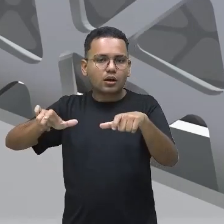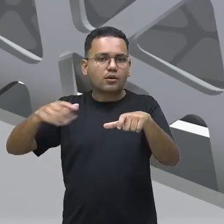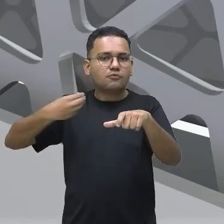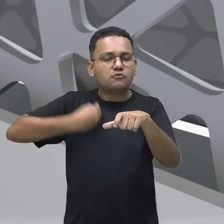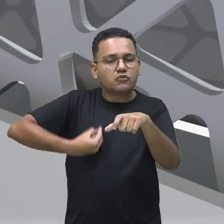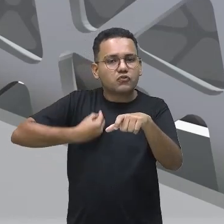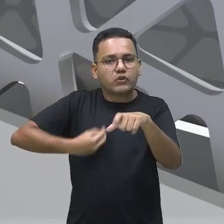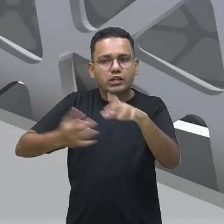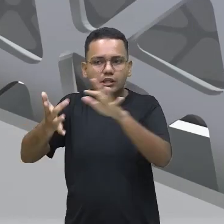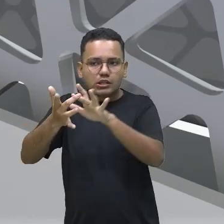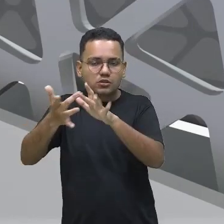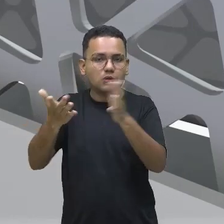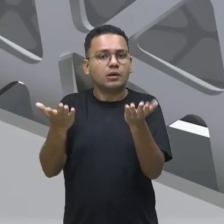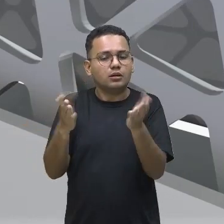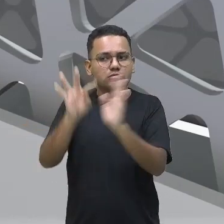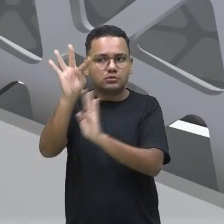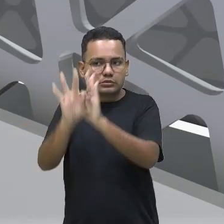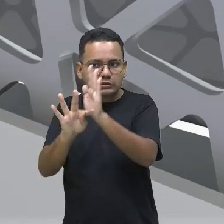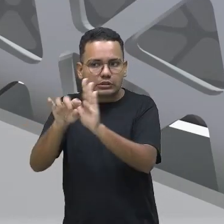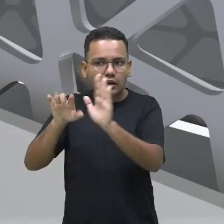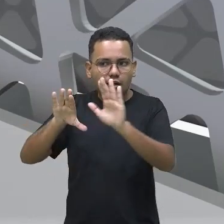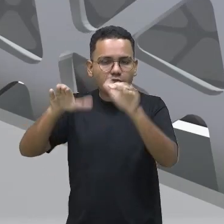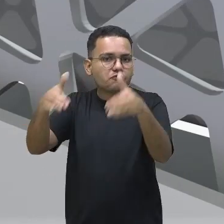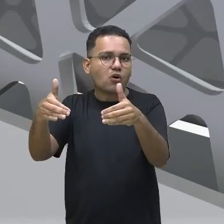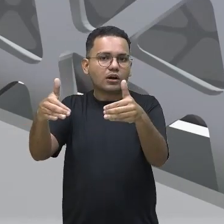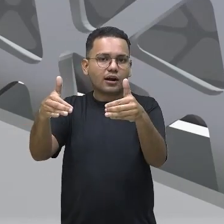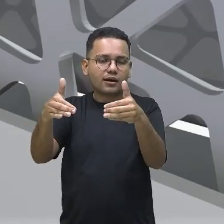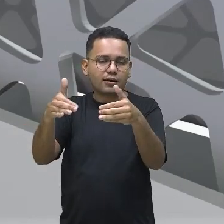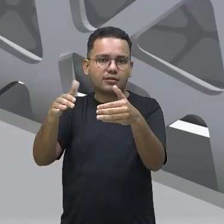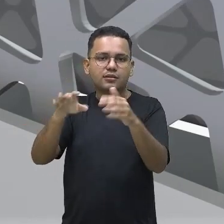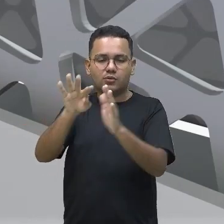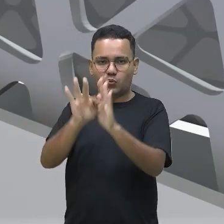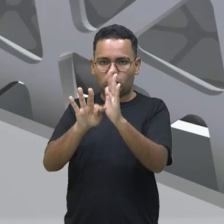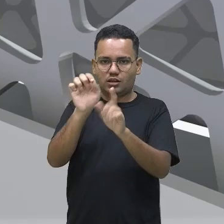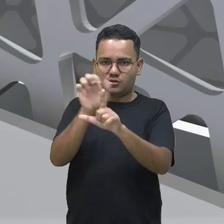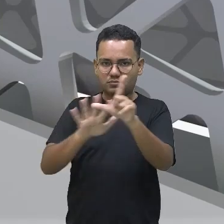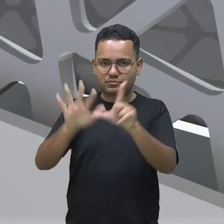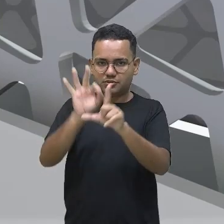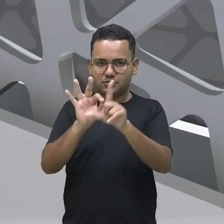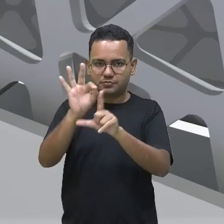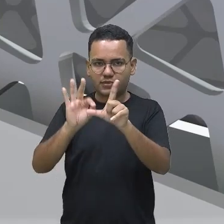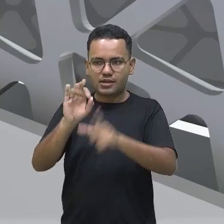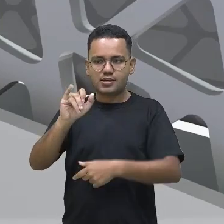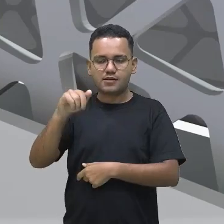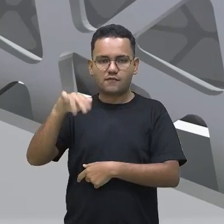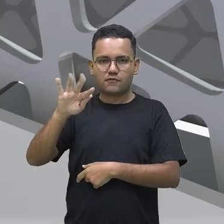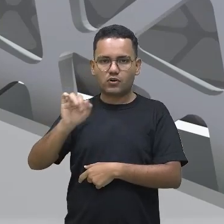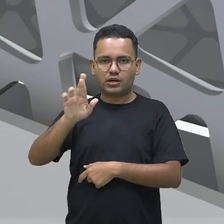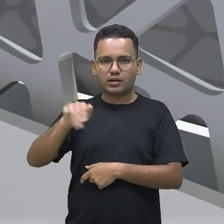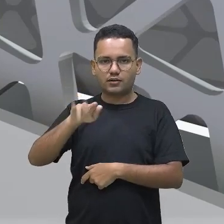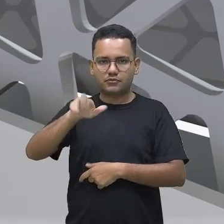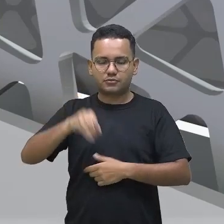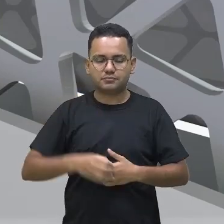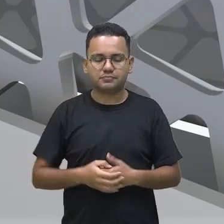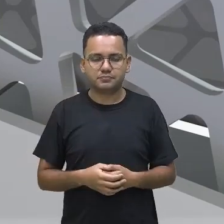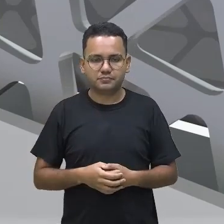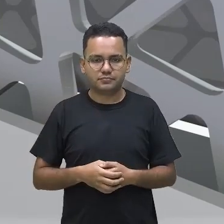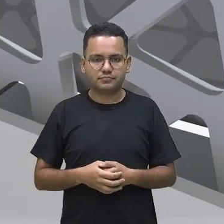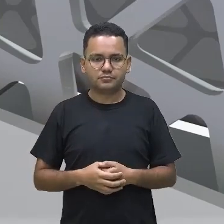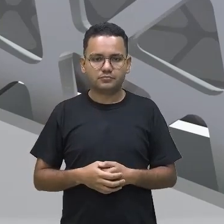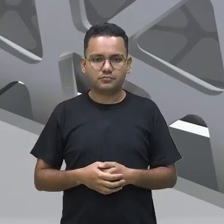particular, mais específico, então, gente, hoje nós vimos, né?